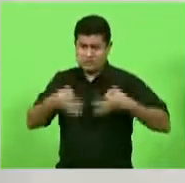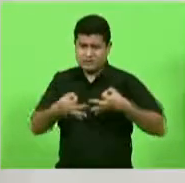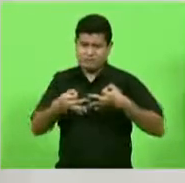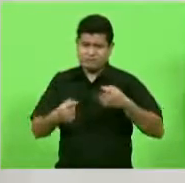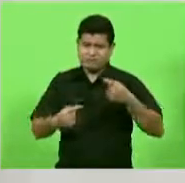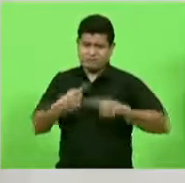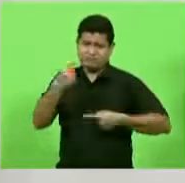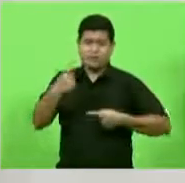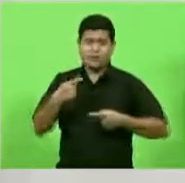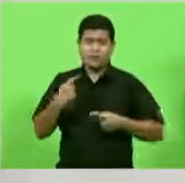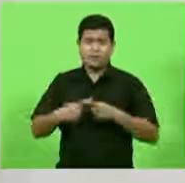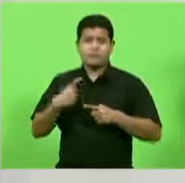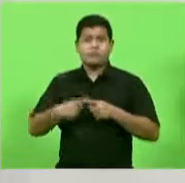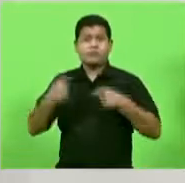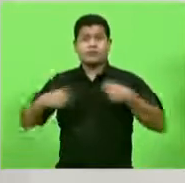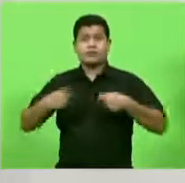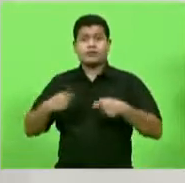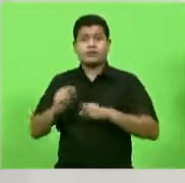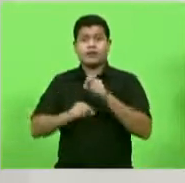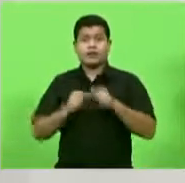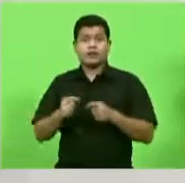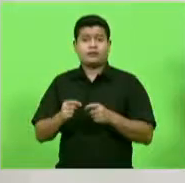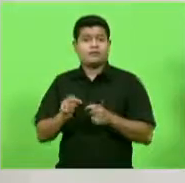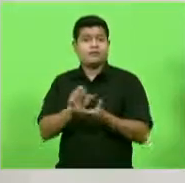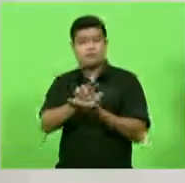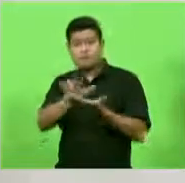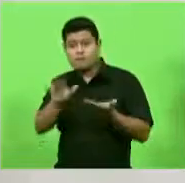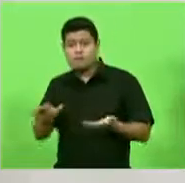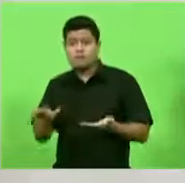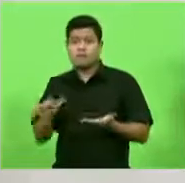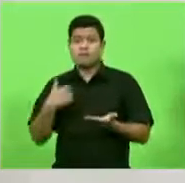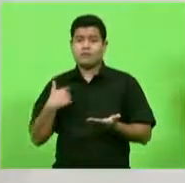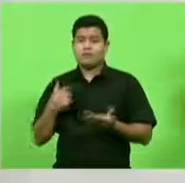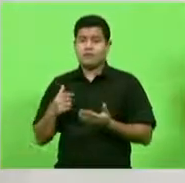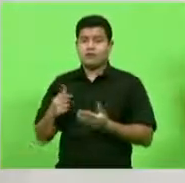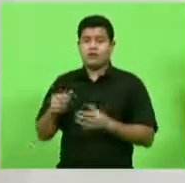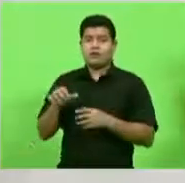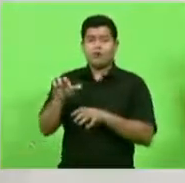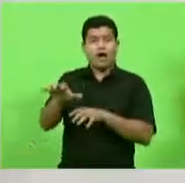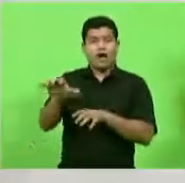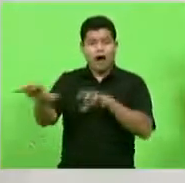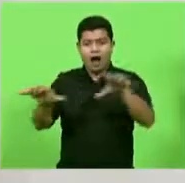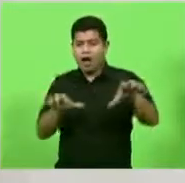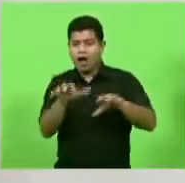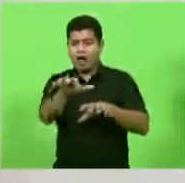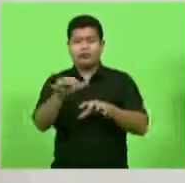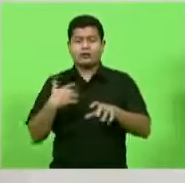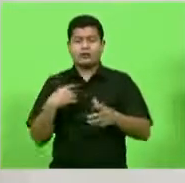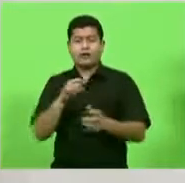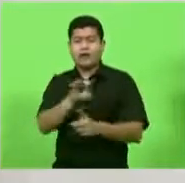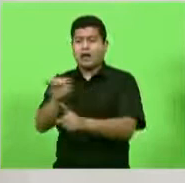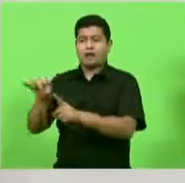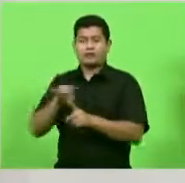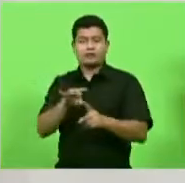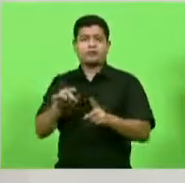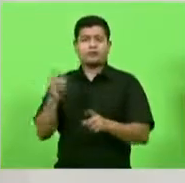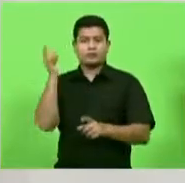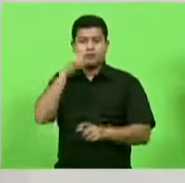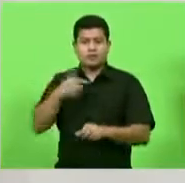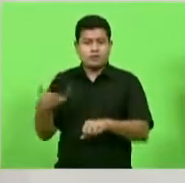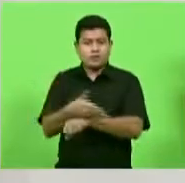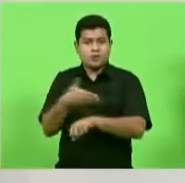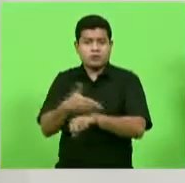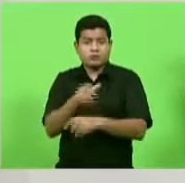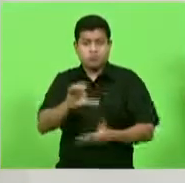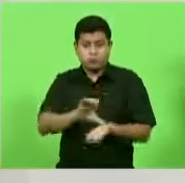conselho, ele tem que pegar, tem que ser plural nas atividades em que cada um membro desses conselhos vai ali dentro. Quando nós